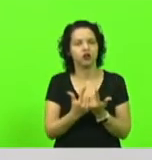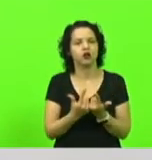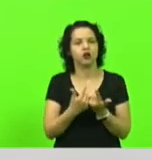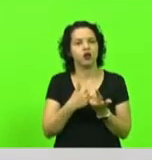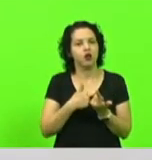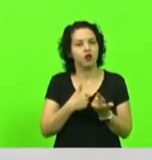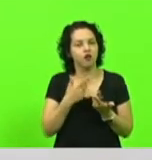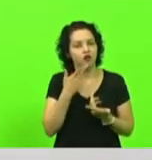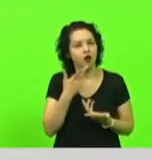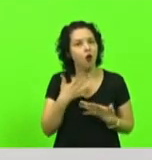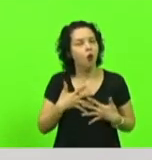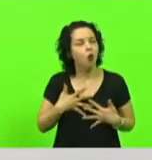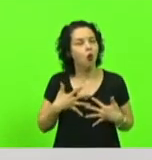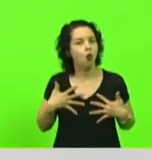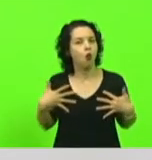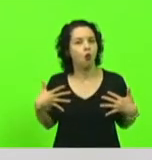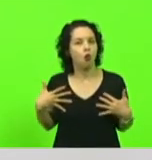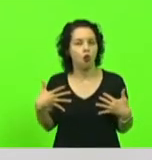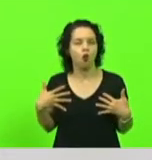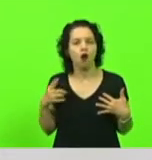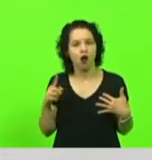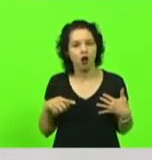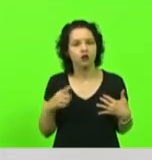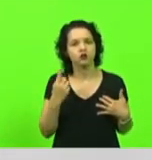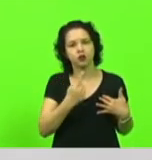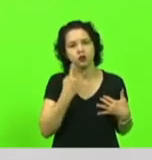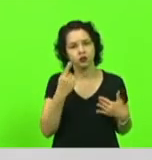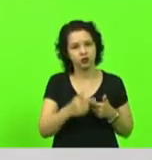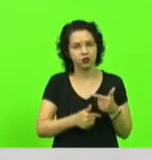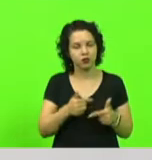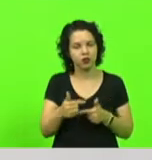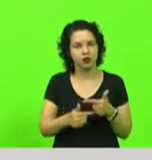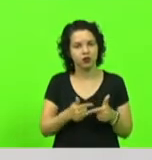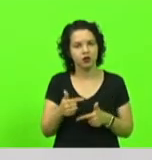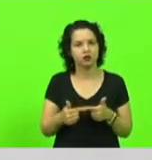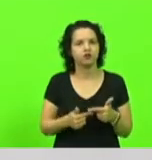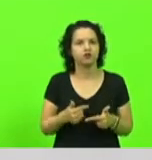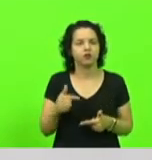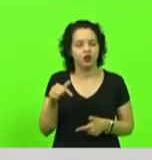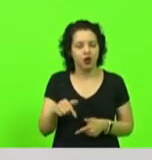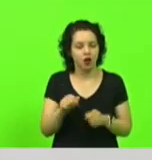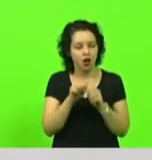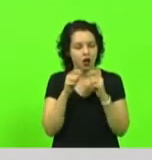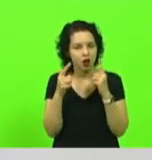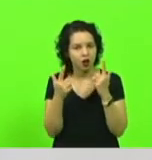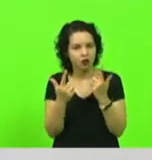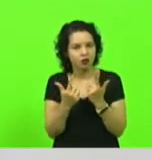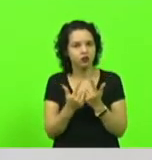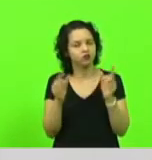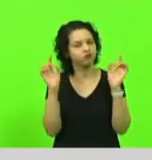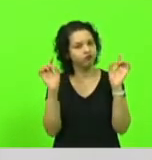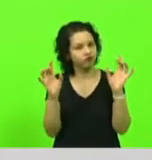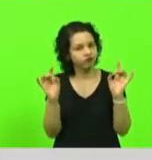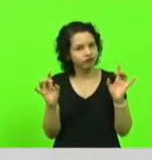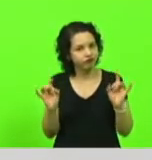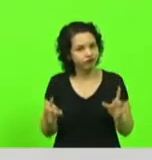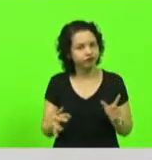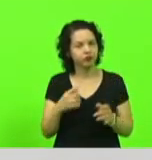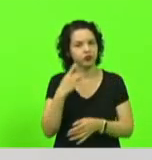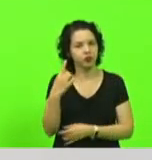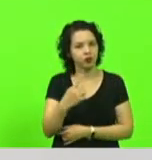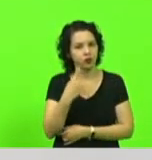deputado, ser deputado catarinense, essa casa de brilhantes colegas e que